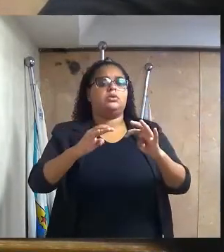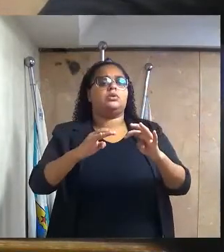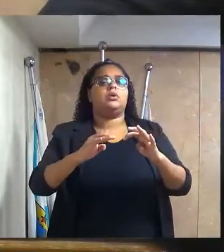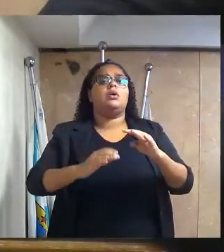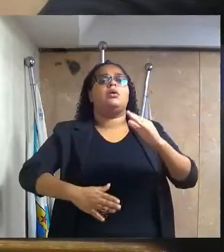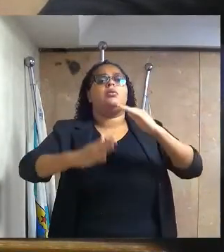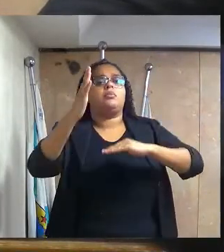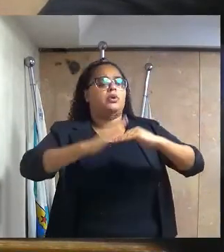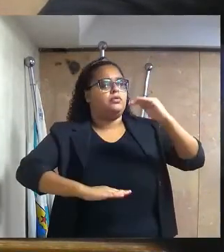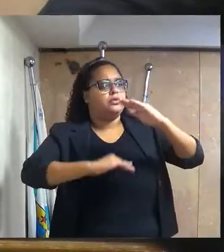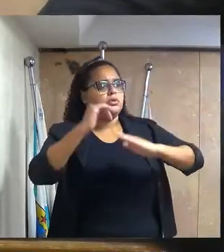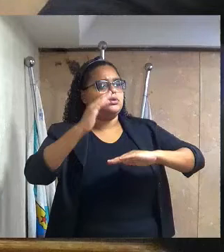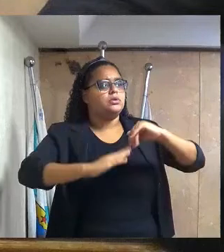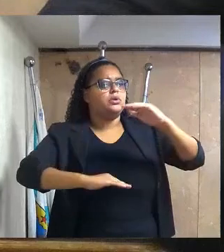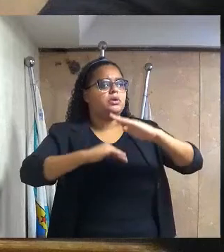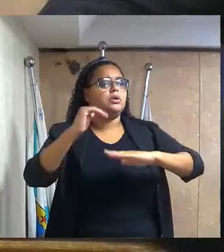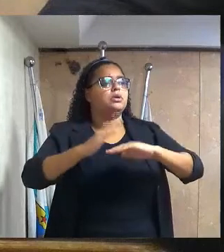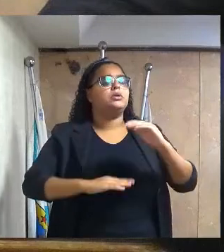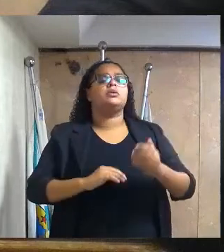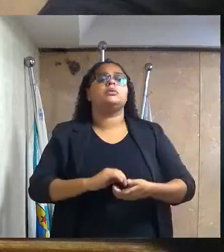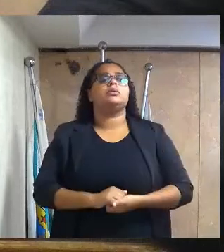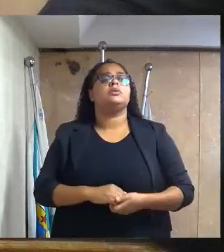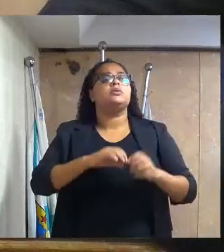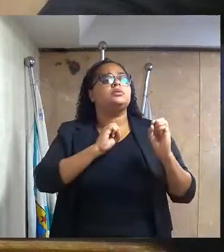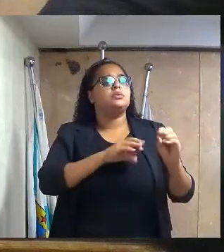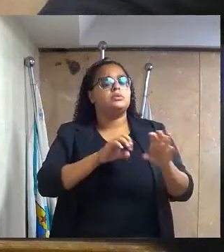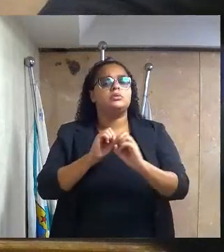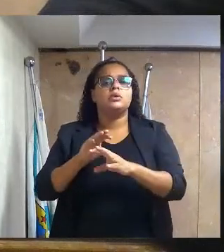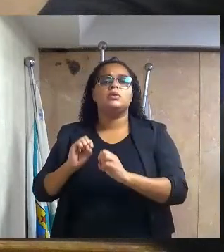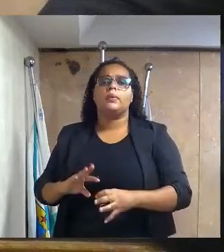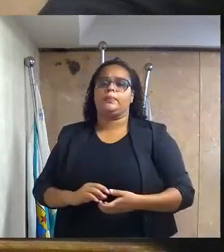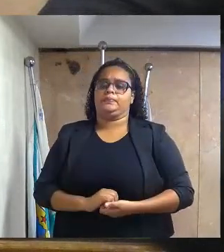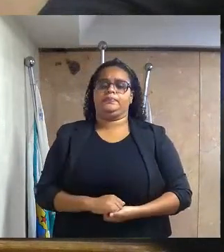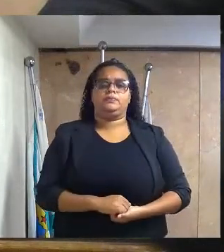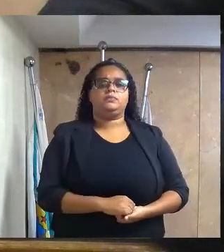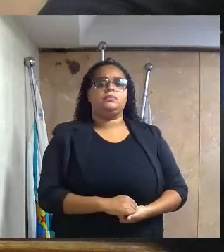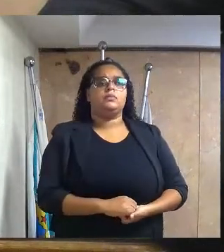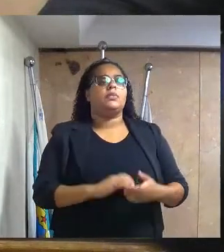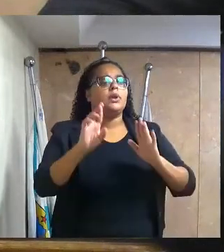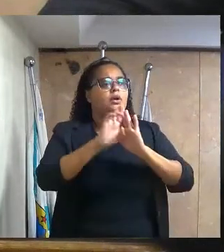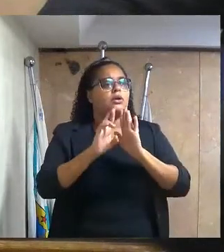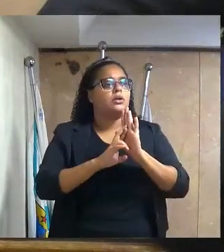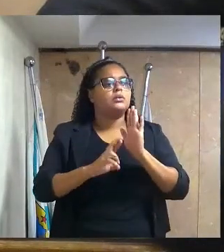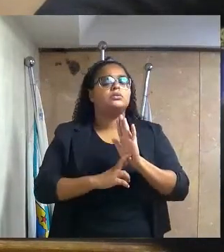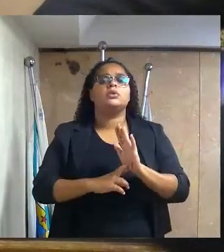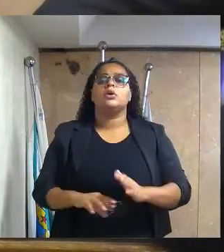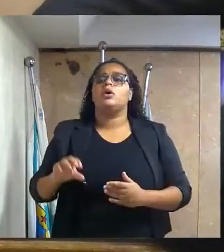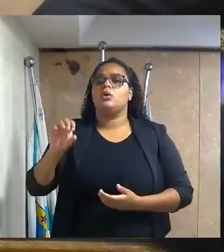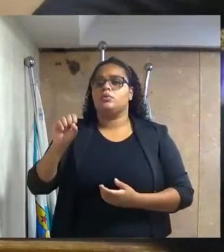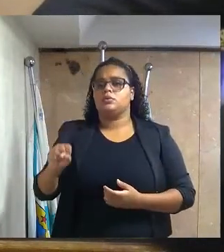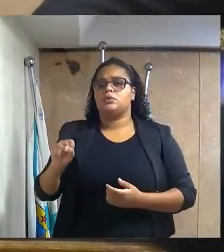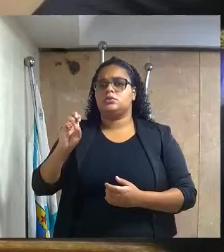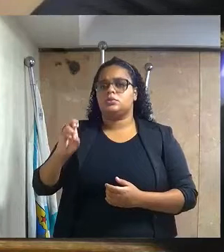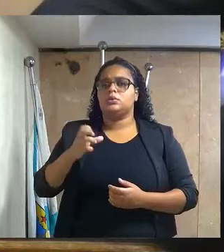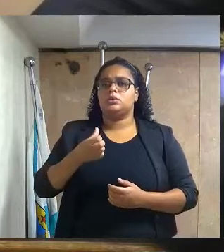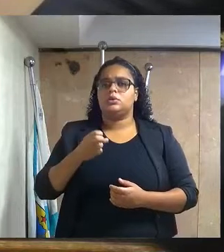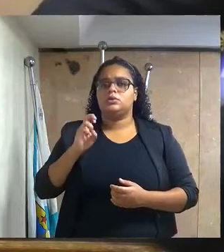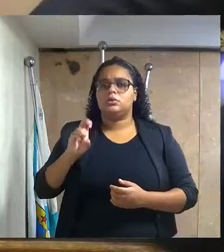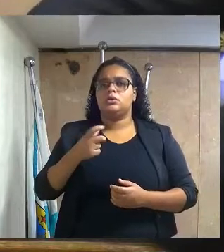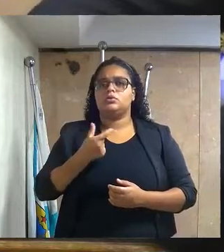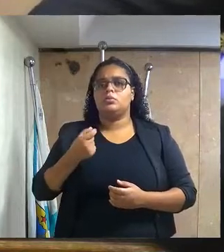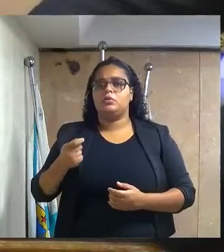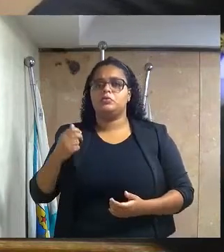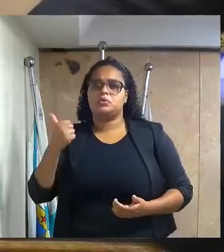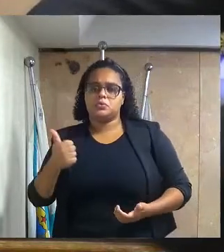lotados naquela referida unidade de ensino. Requerimento número 853-2021,